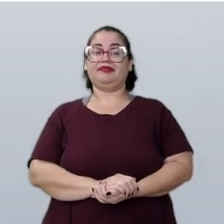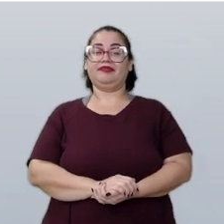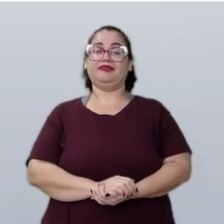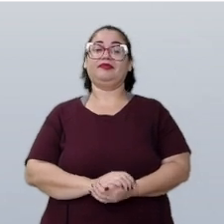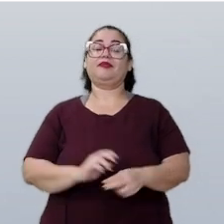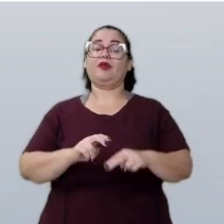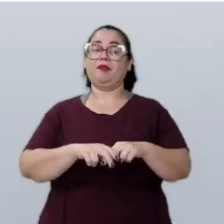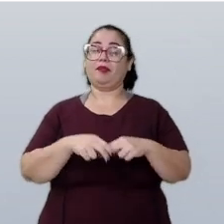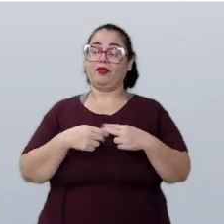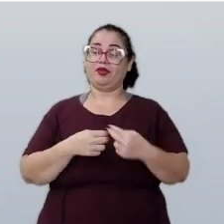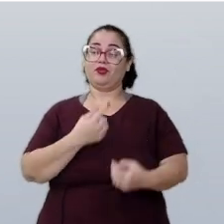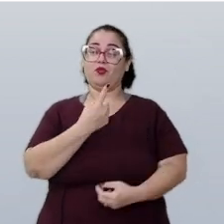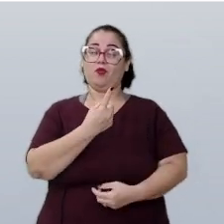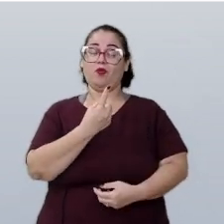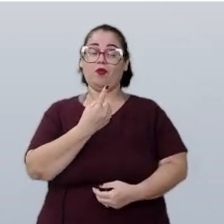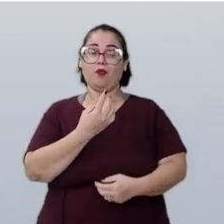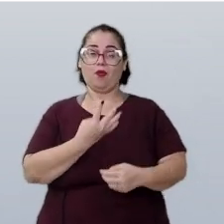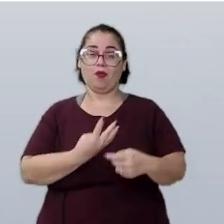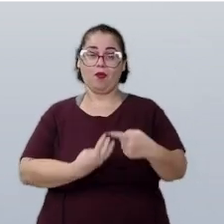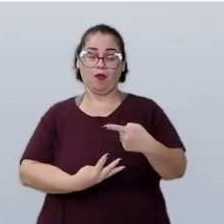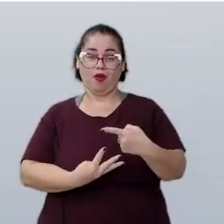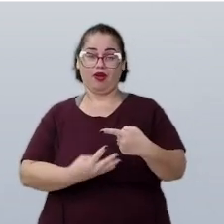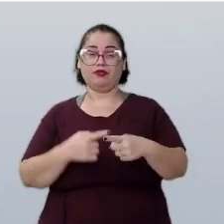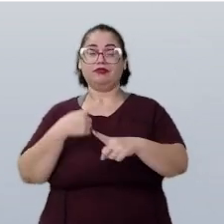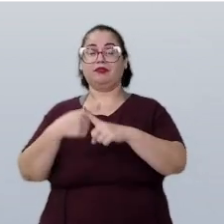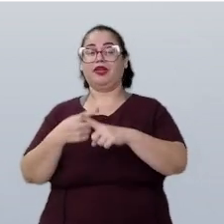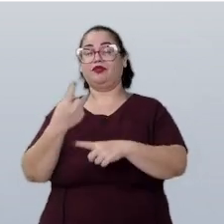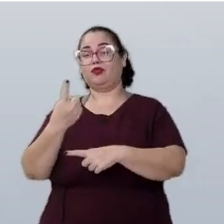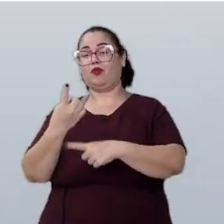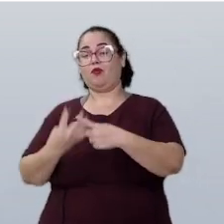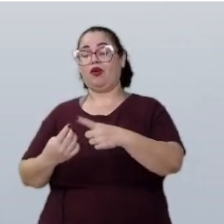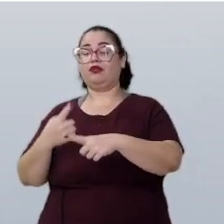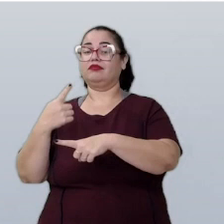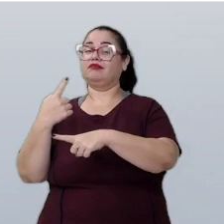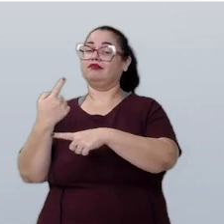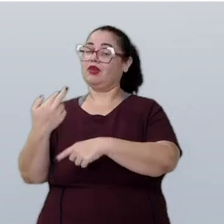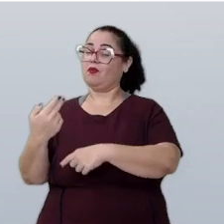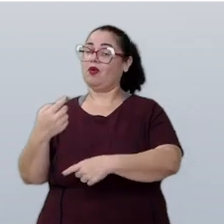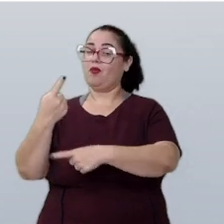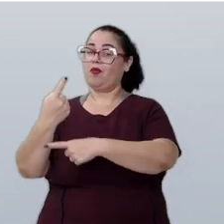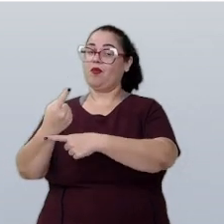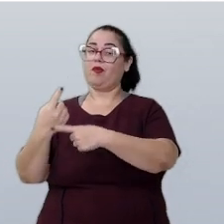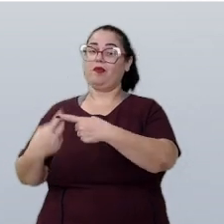Por isso, um quarto mais um quarto é igual a um meio.